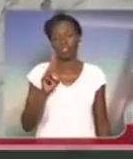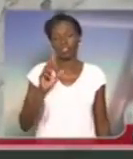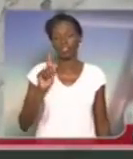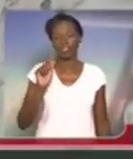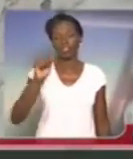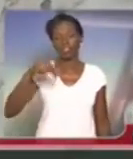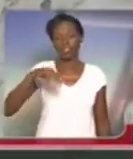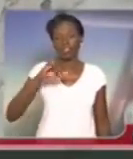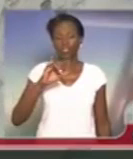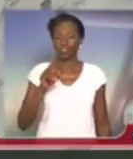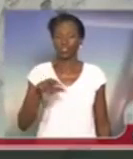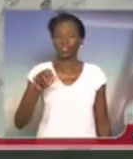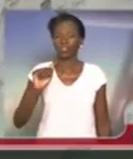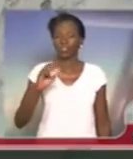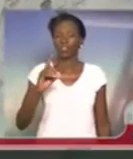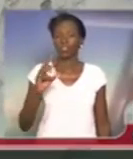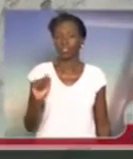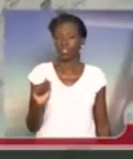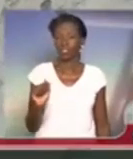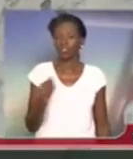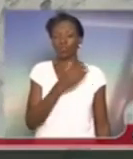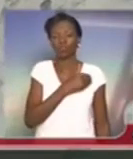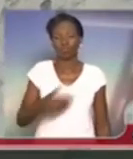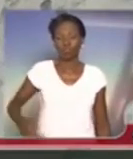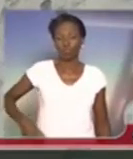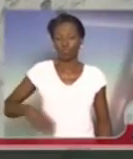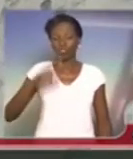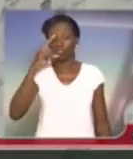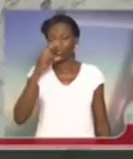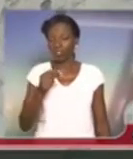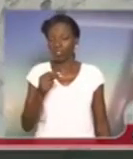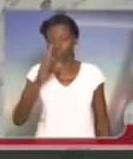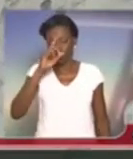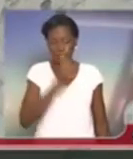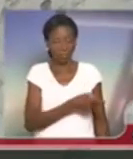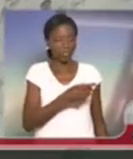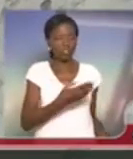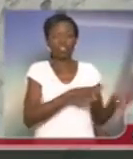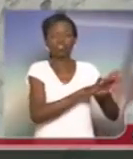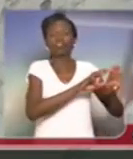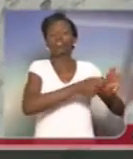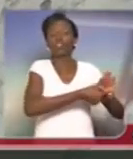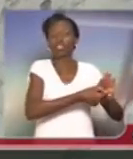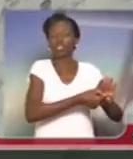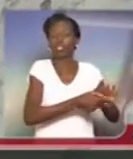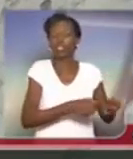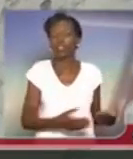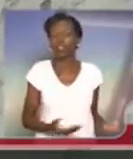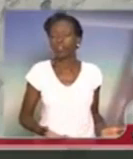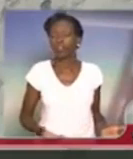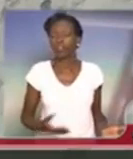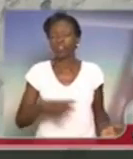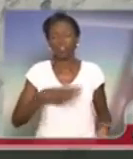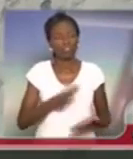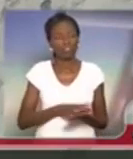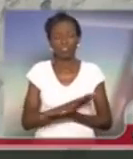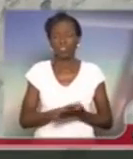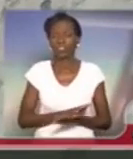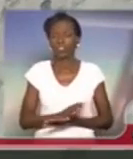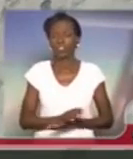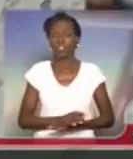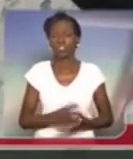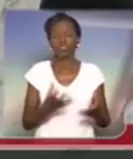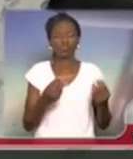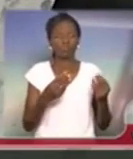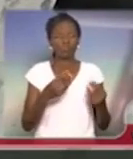forma criminosa e covarde, manda fechar a escola, prejudicando centenas de alunos, centenas de famílias. Então,